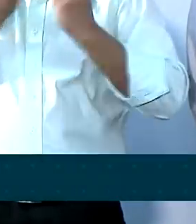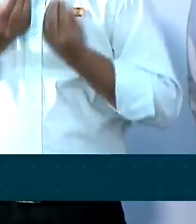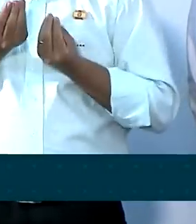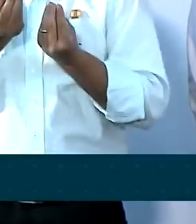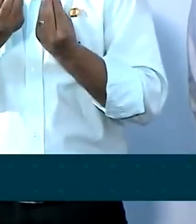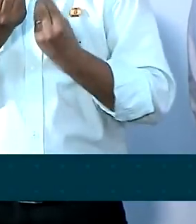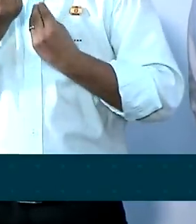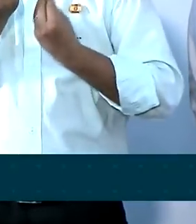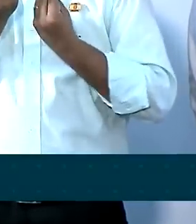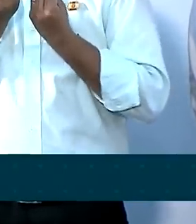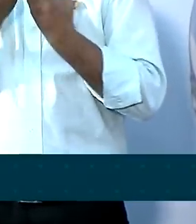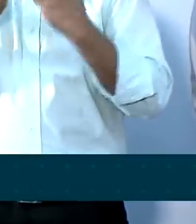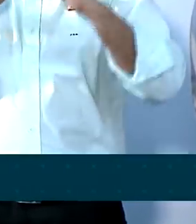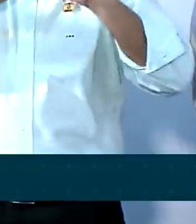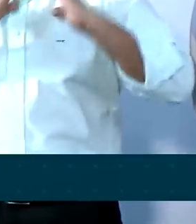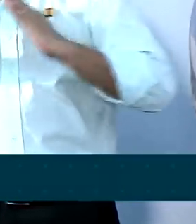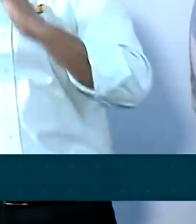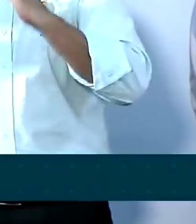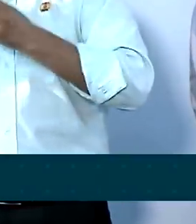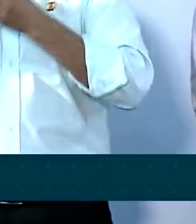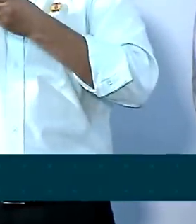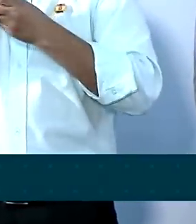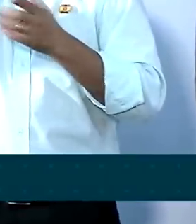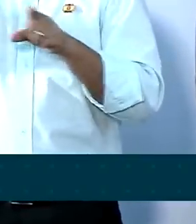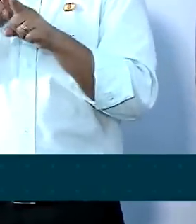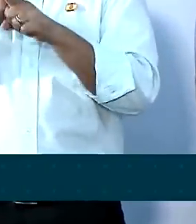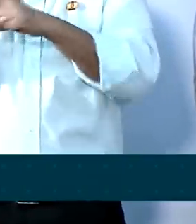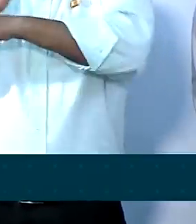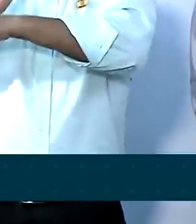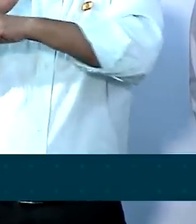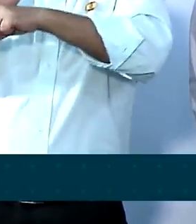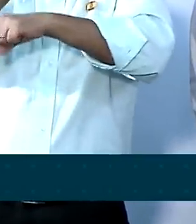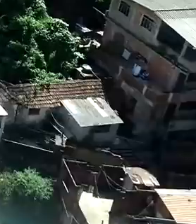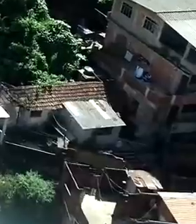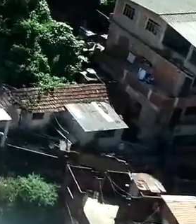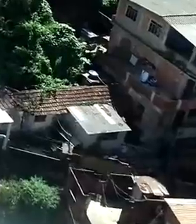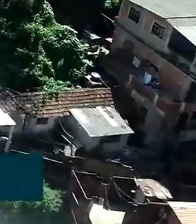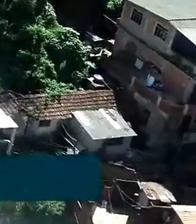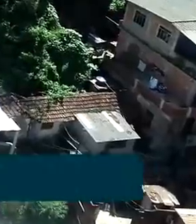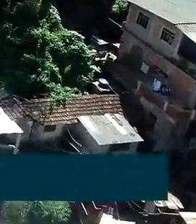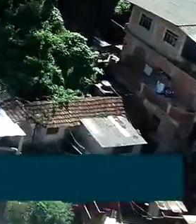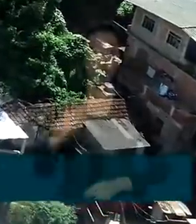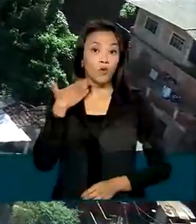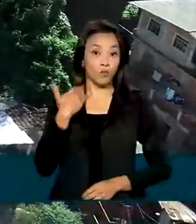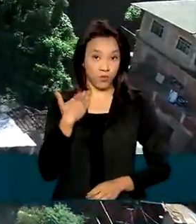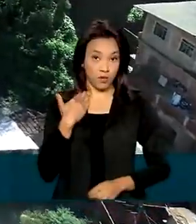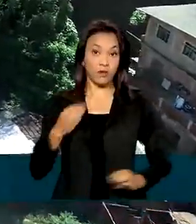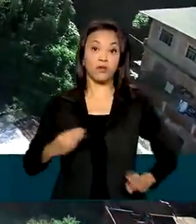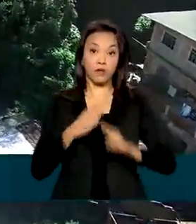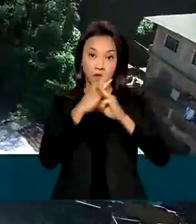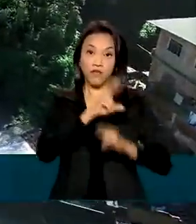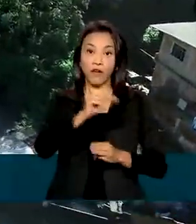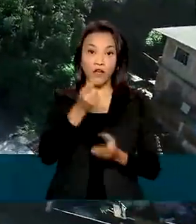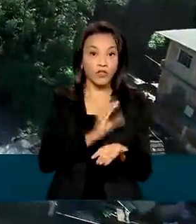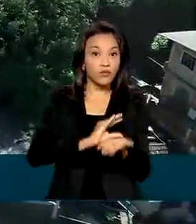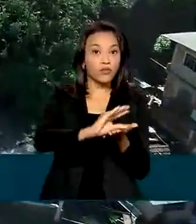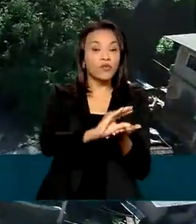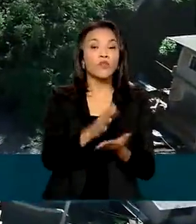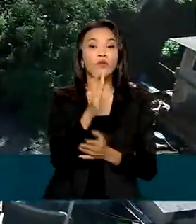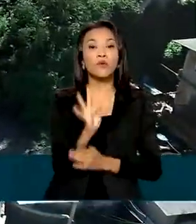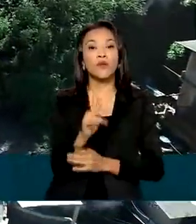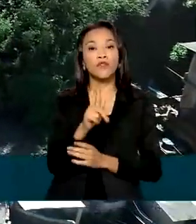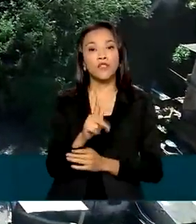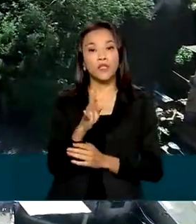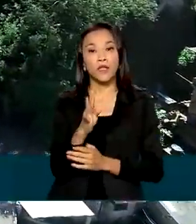o suporte ao governo do estado, ao município de Petrópolis. A Caixa vai liberar recursos do FGTS e